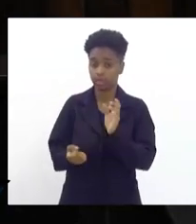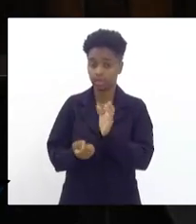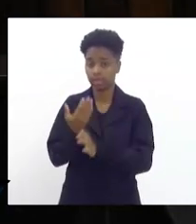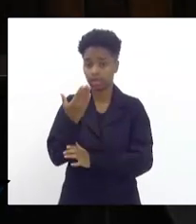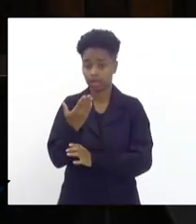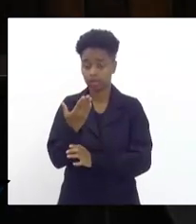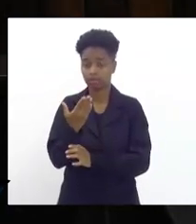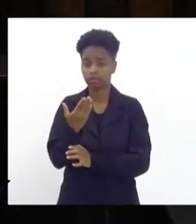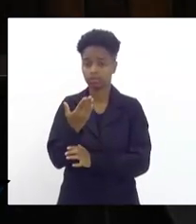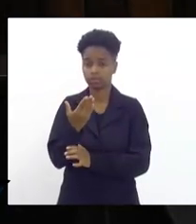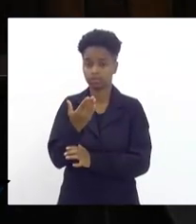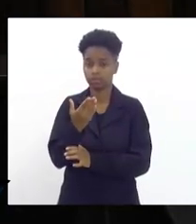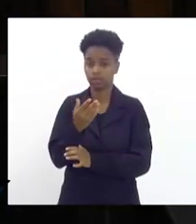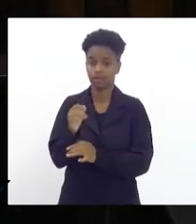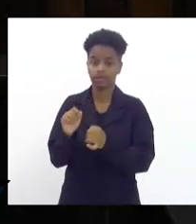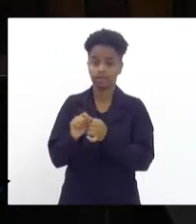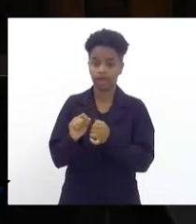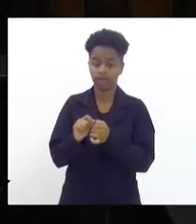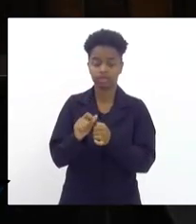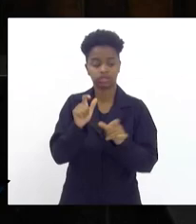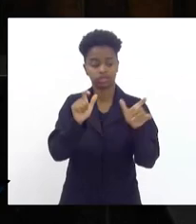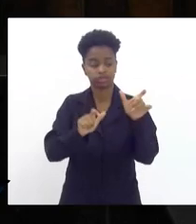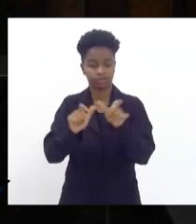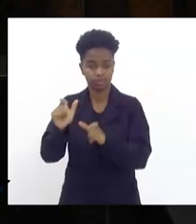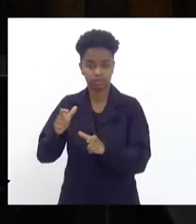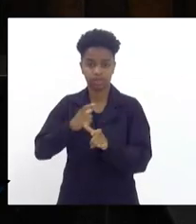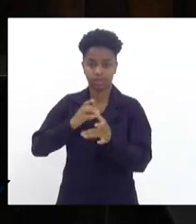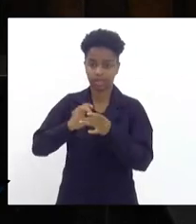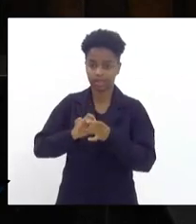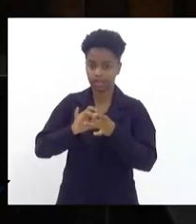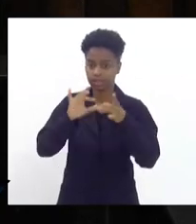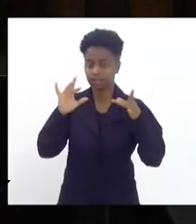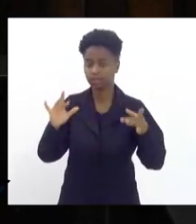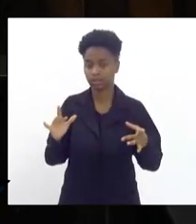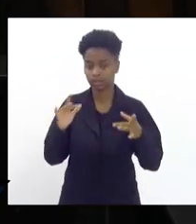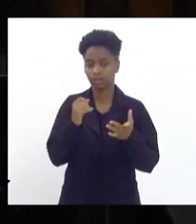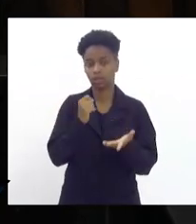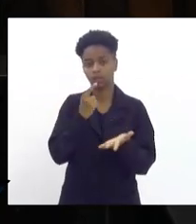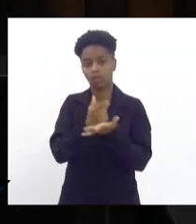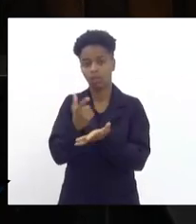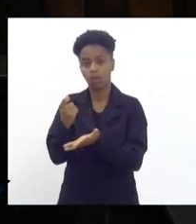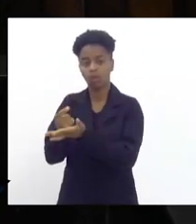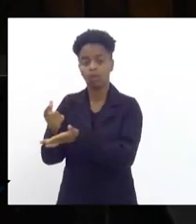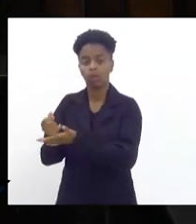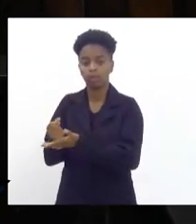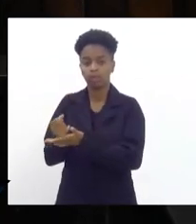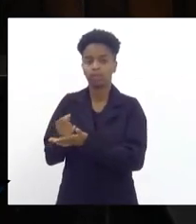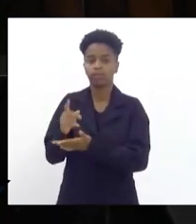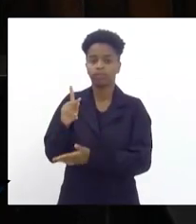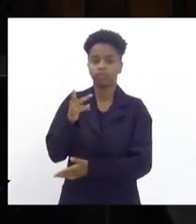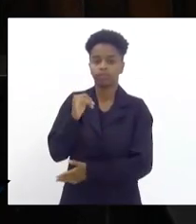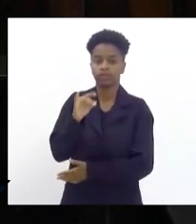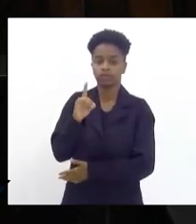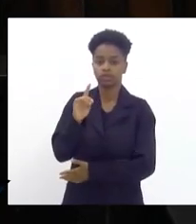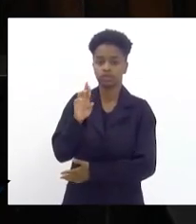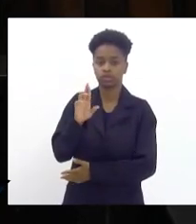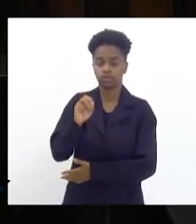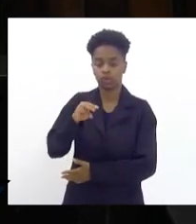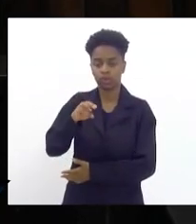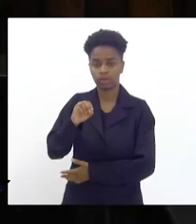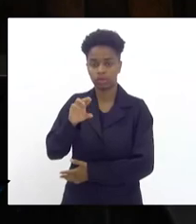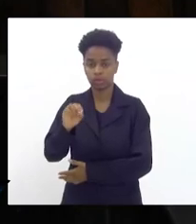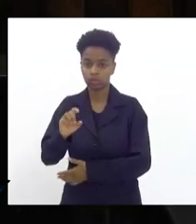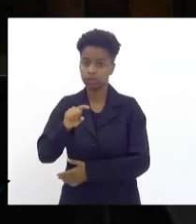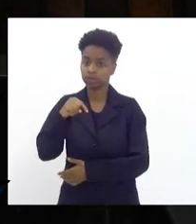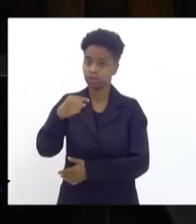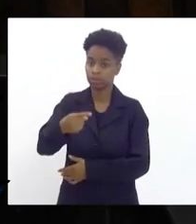fazer com que o usuário possa ter a liberdade de comprar o seu hidrômetro de terceiro e apresentar junto com a